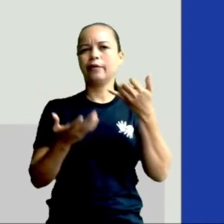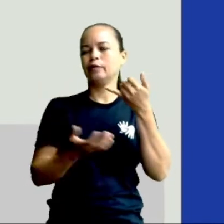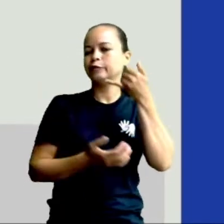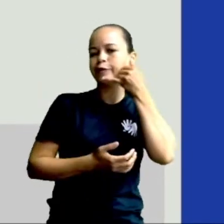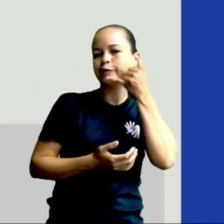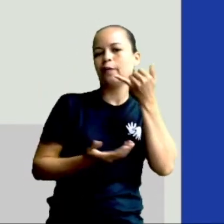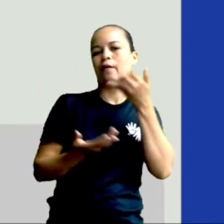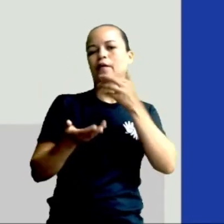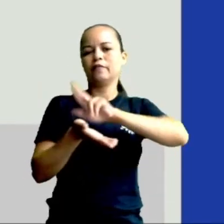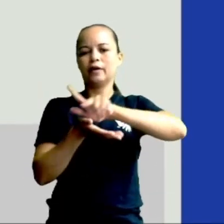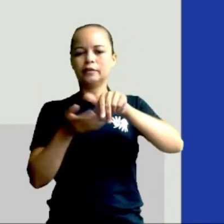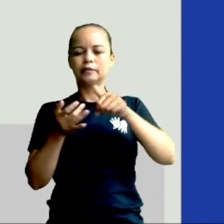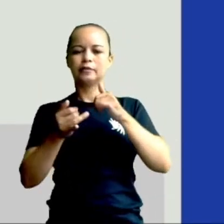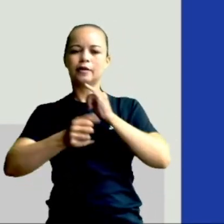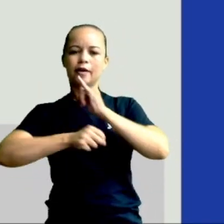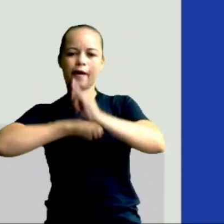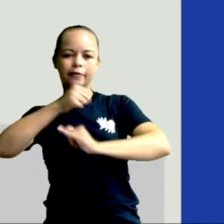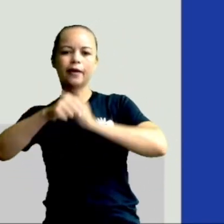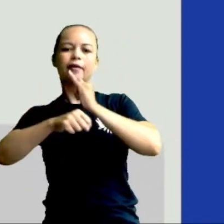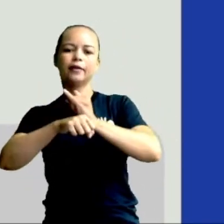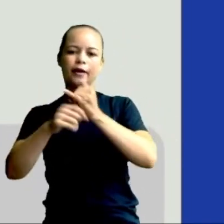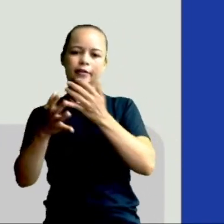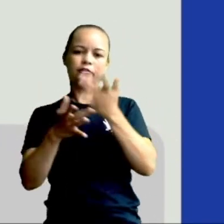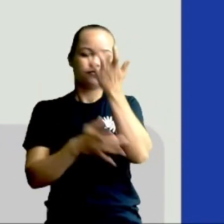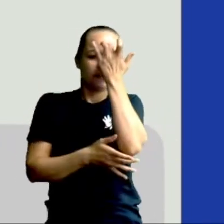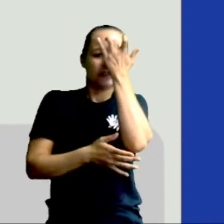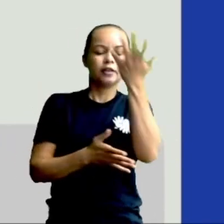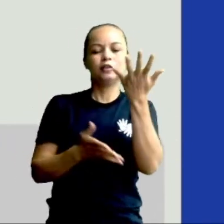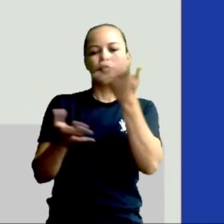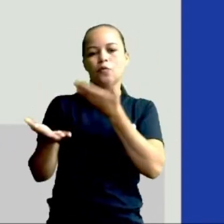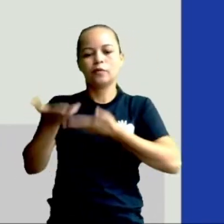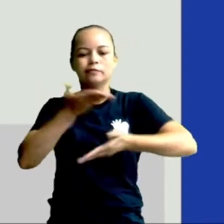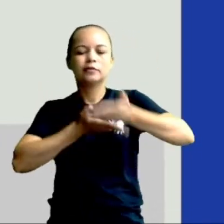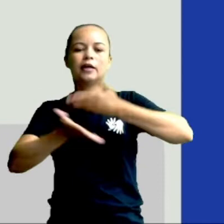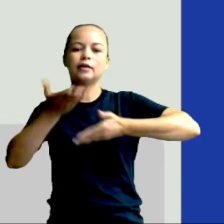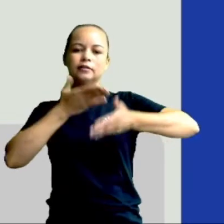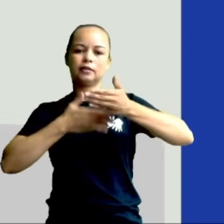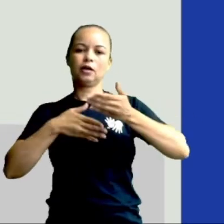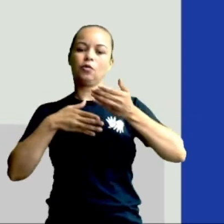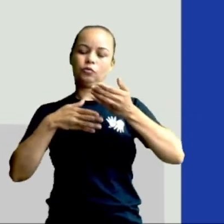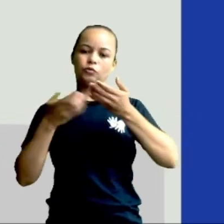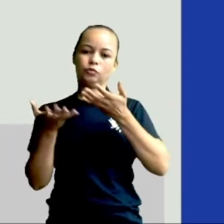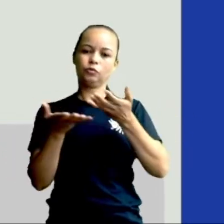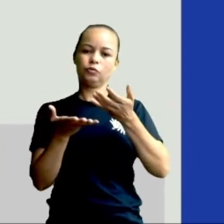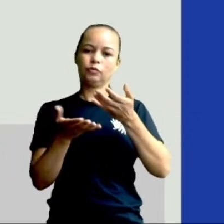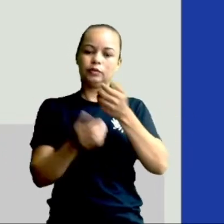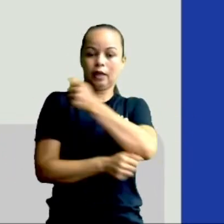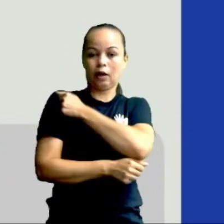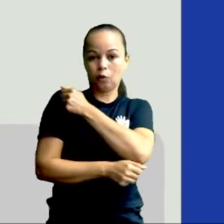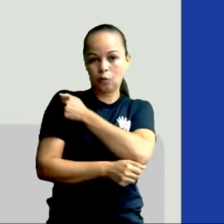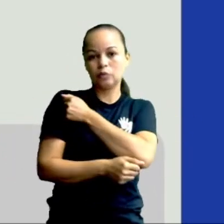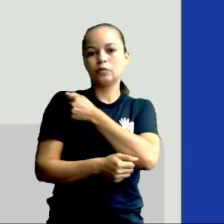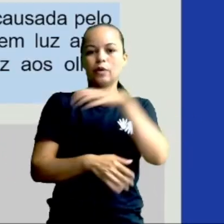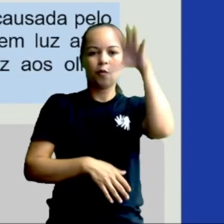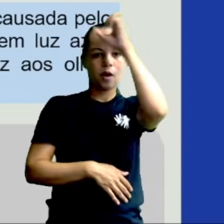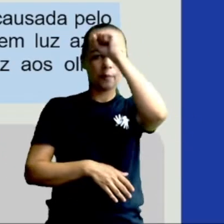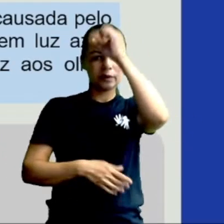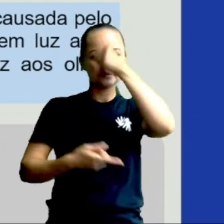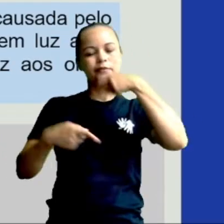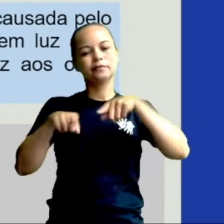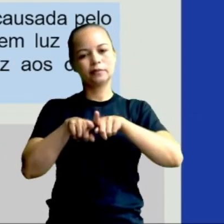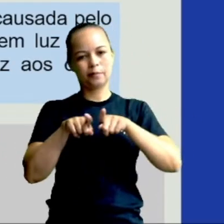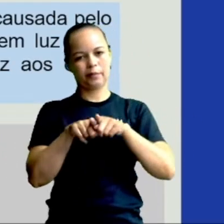internet facilitaram a interação entre estudantes e aprendizado. Como foi importante, né?